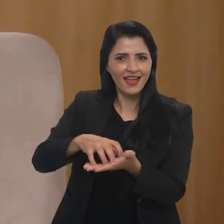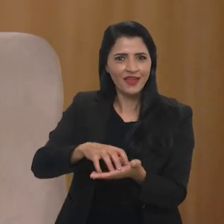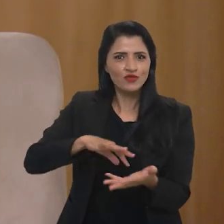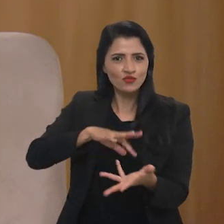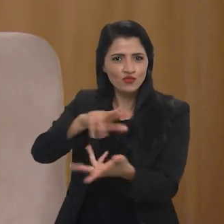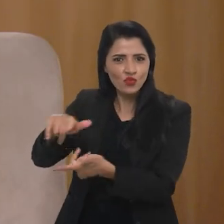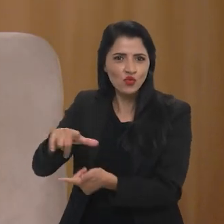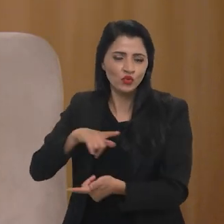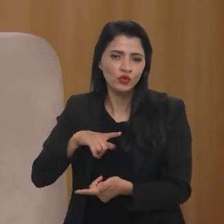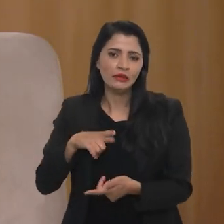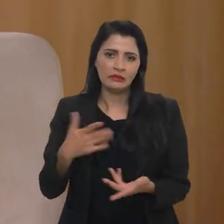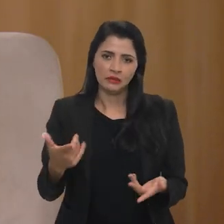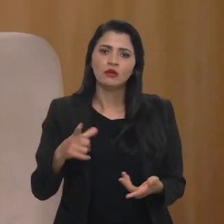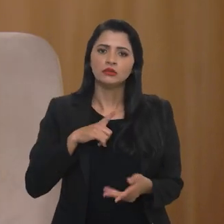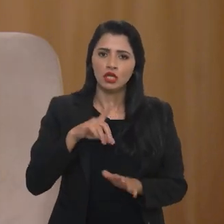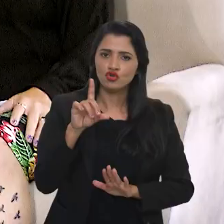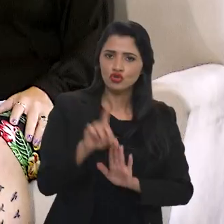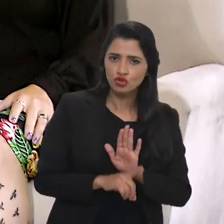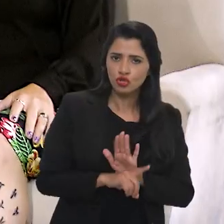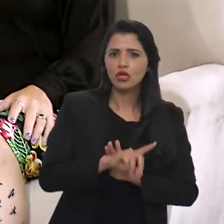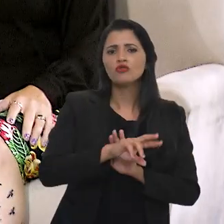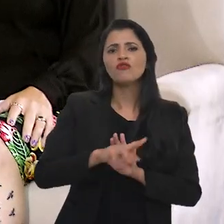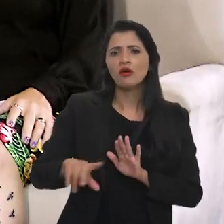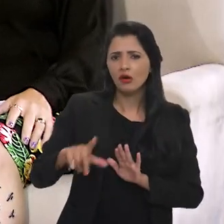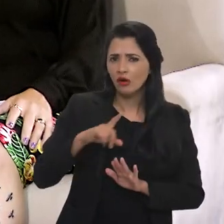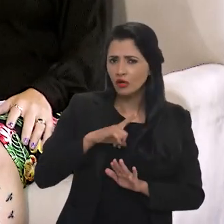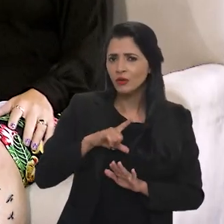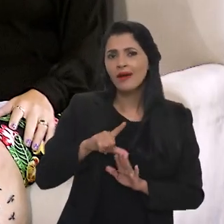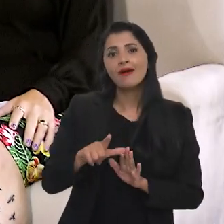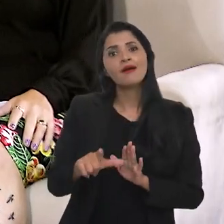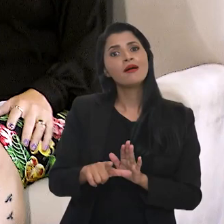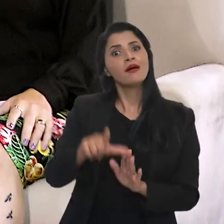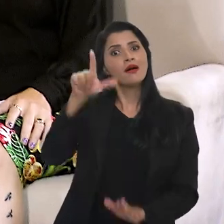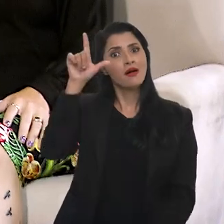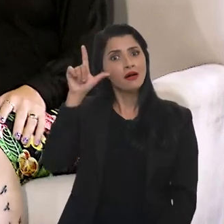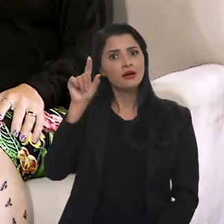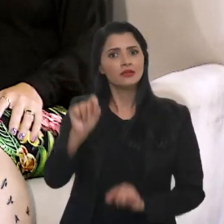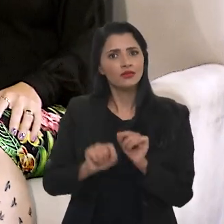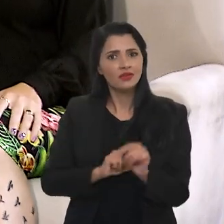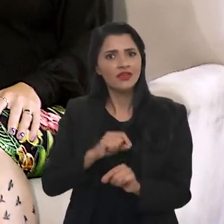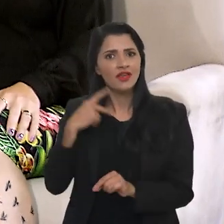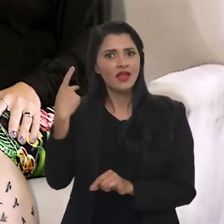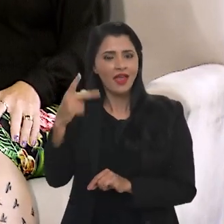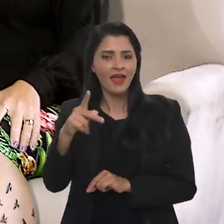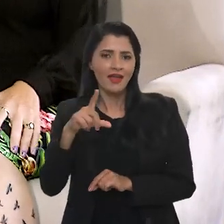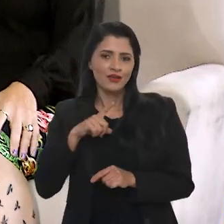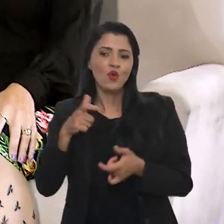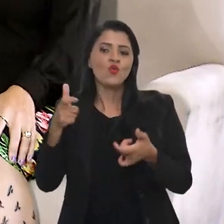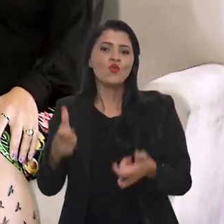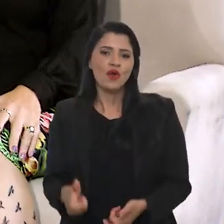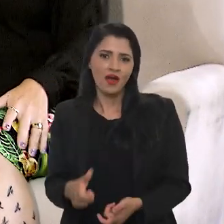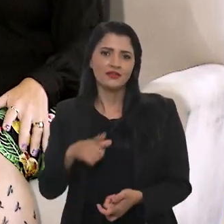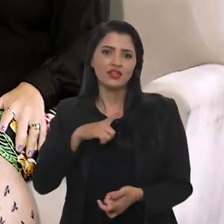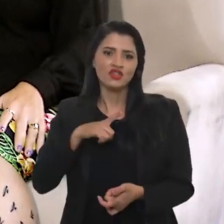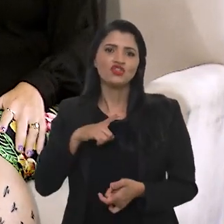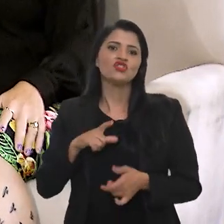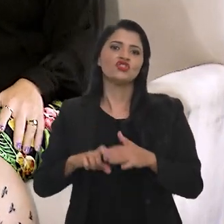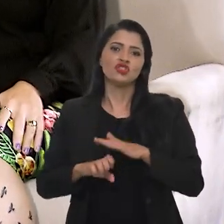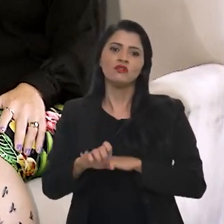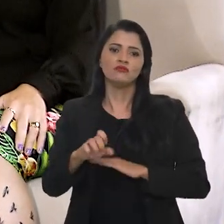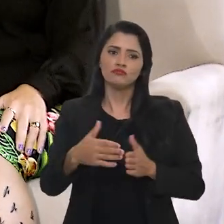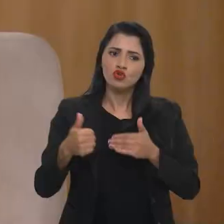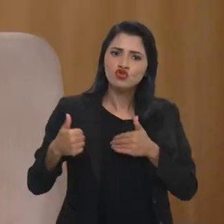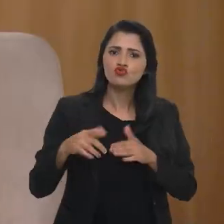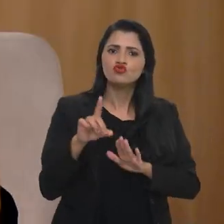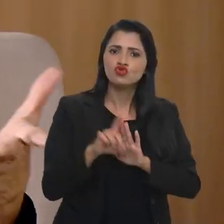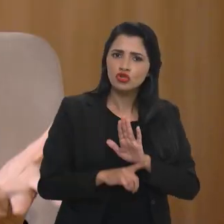aí, a gente tem, enfim, muitos direitos hoje, que antes somente era a partir do Estado que você tinha, você reivindicava